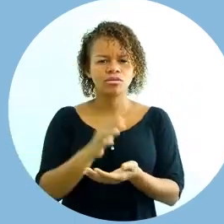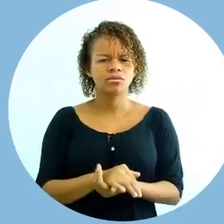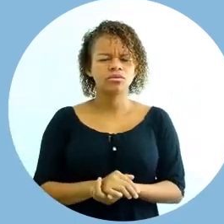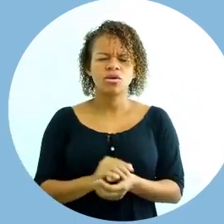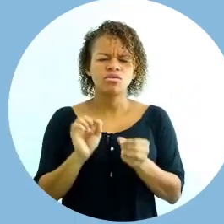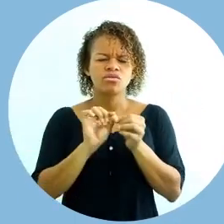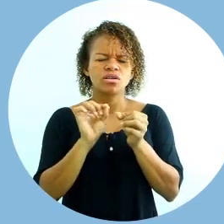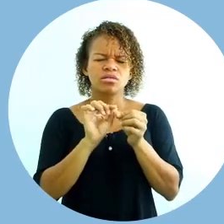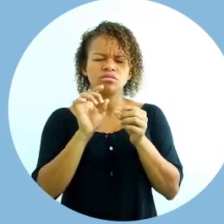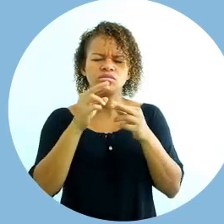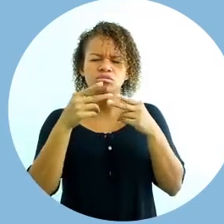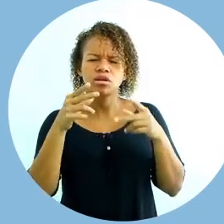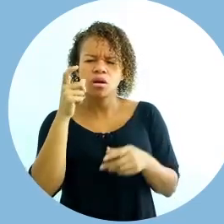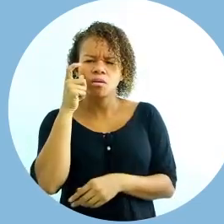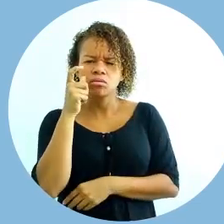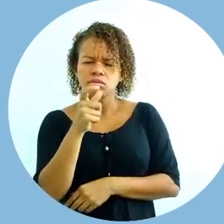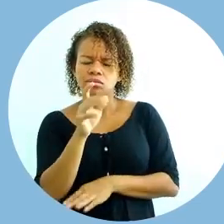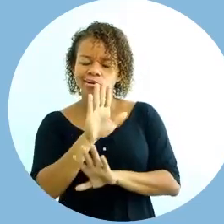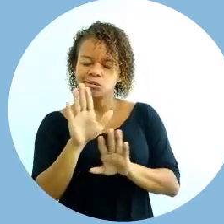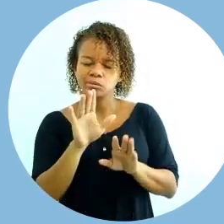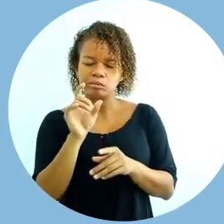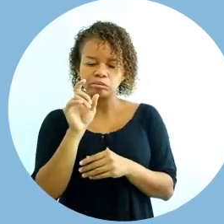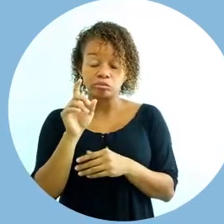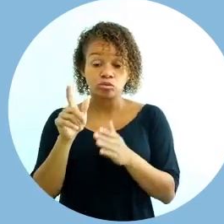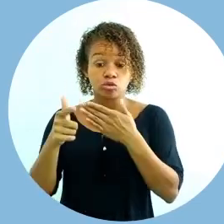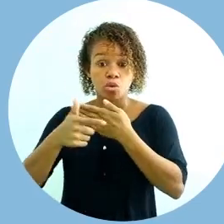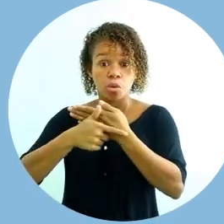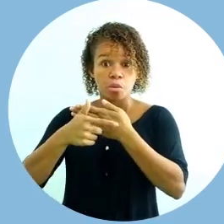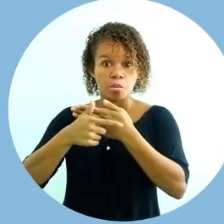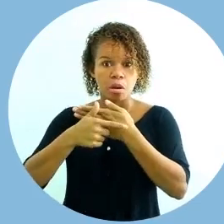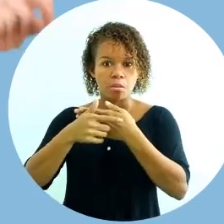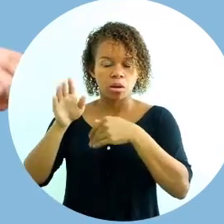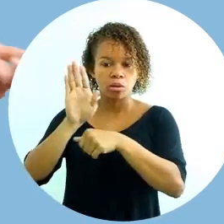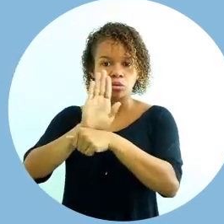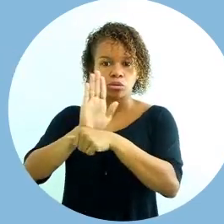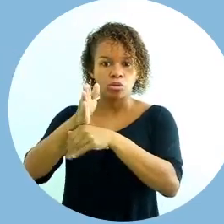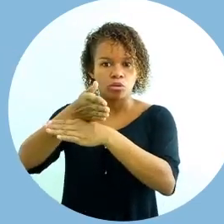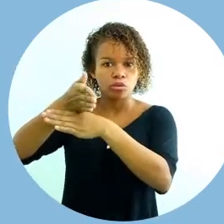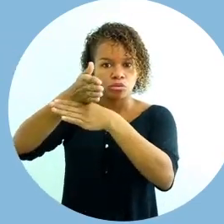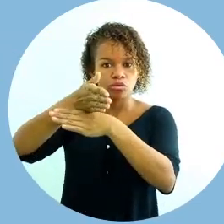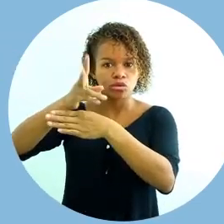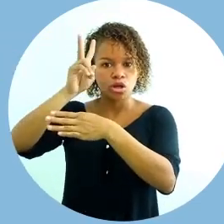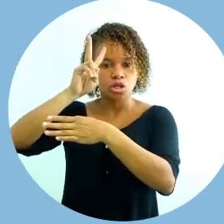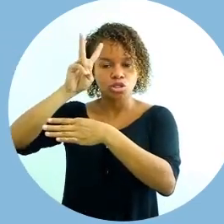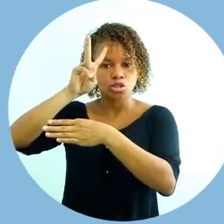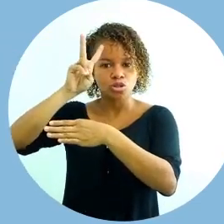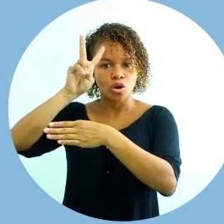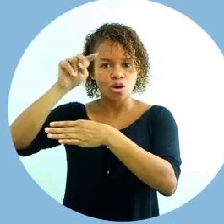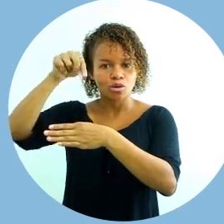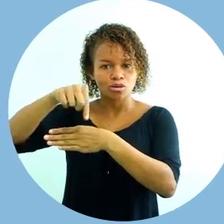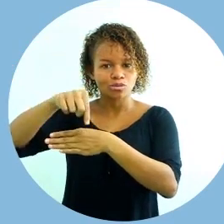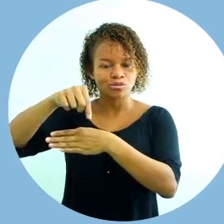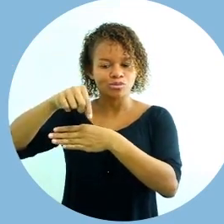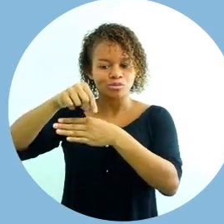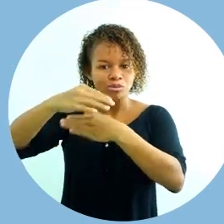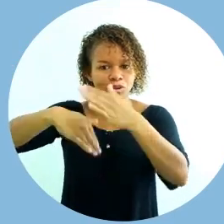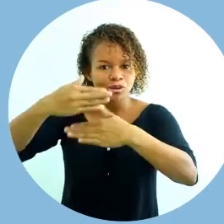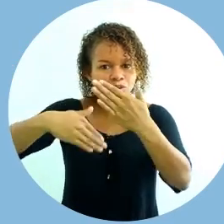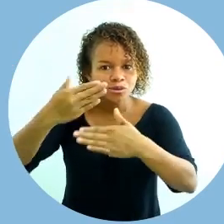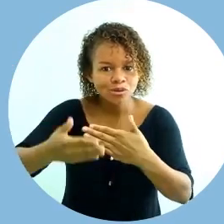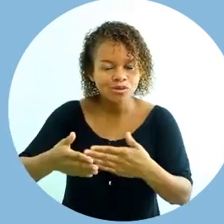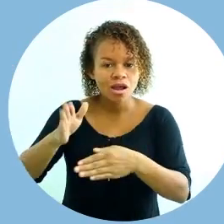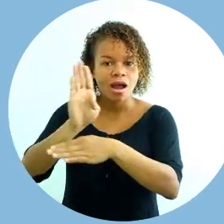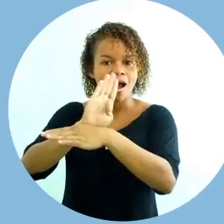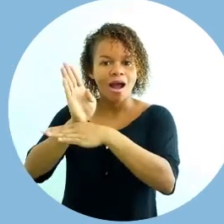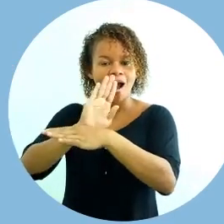sobre o papel do vídeo na história, para desenvolver um pouco da ideia da vídeo-aula, no começo